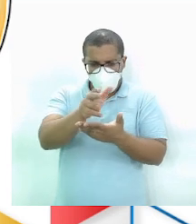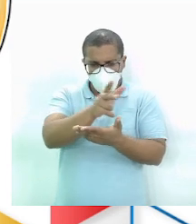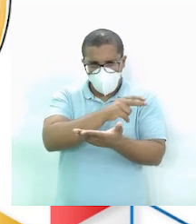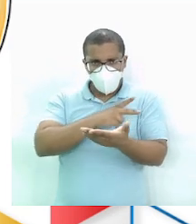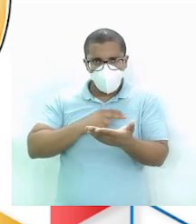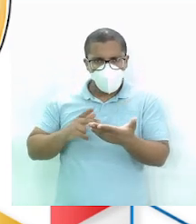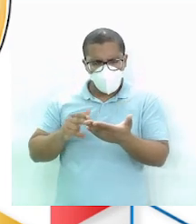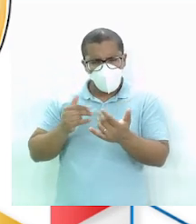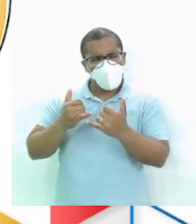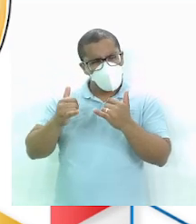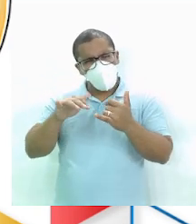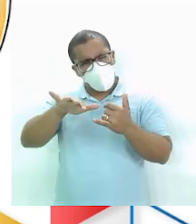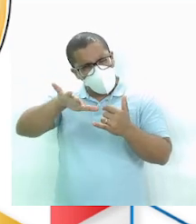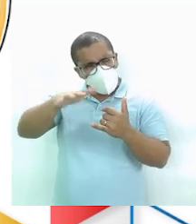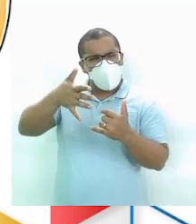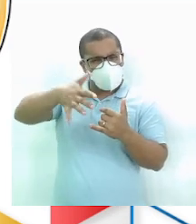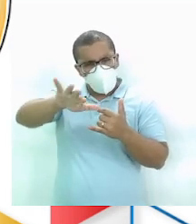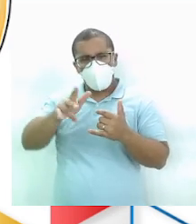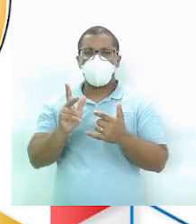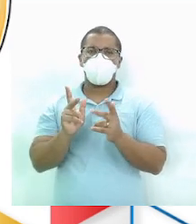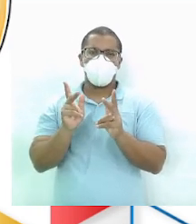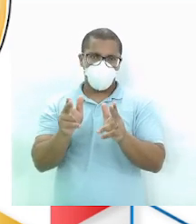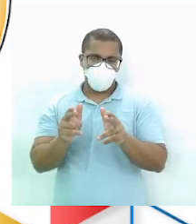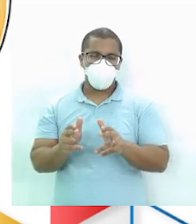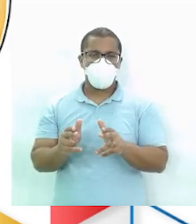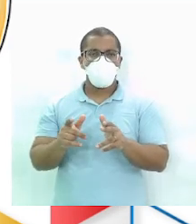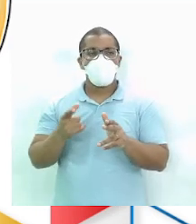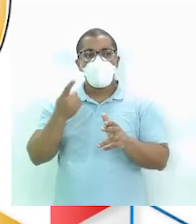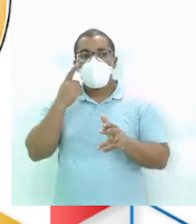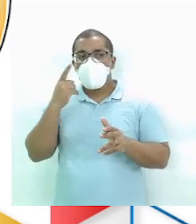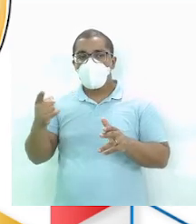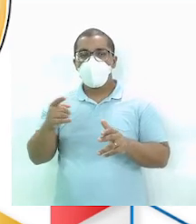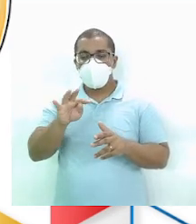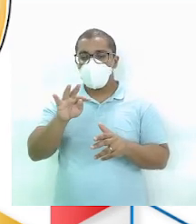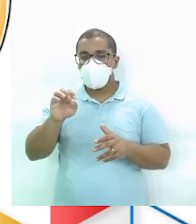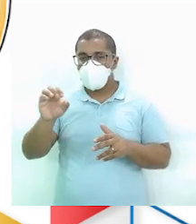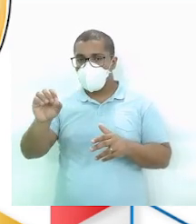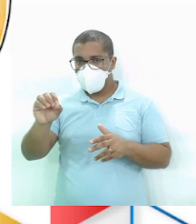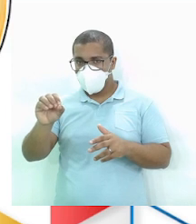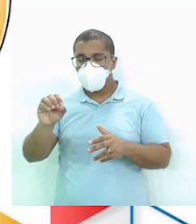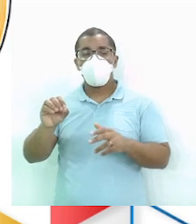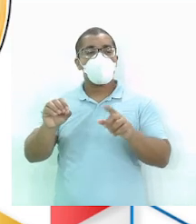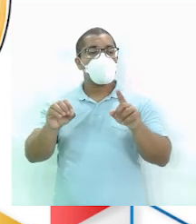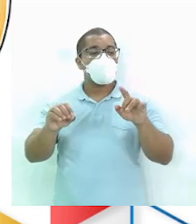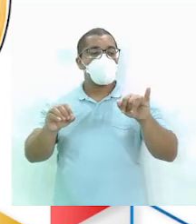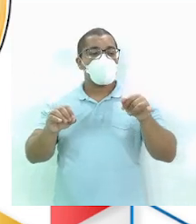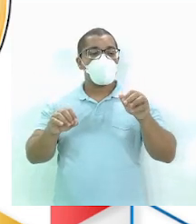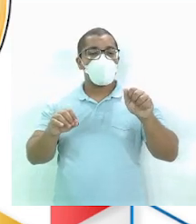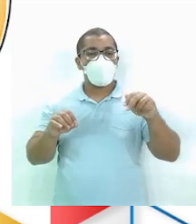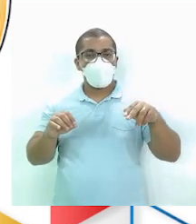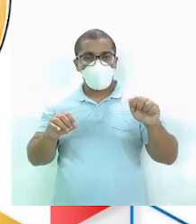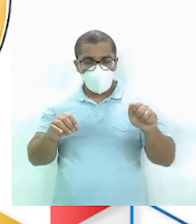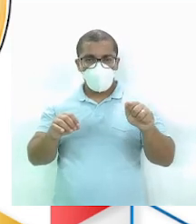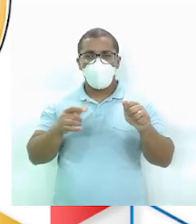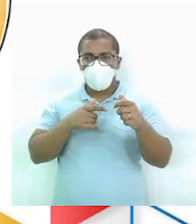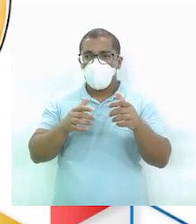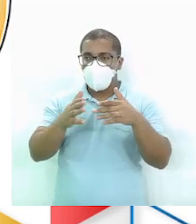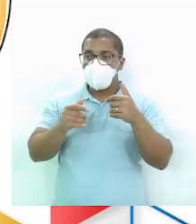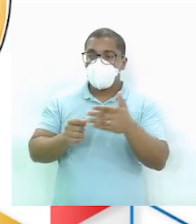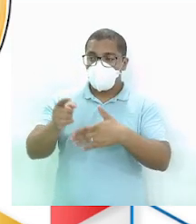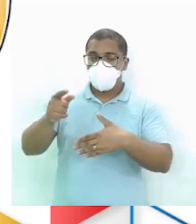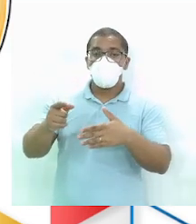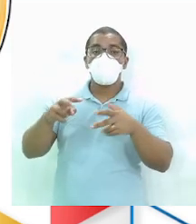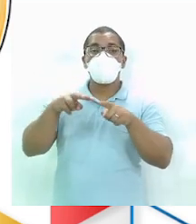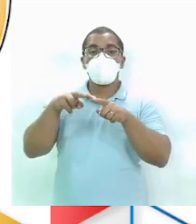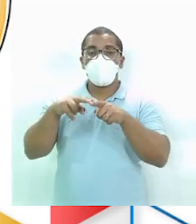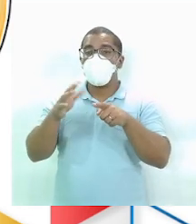Ou aproximadamente Igual Tel e sua namorada Joana Pediram uma pizza Mas não conseguiram Comê